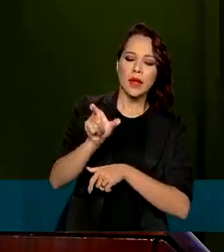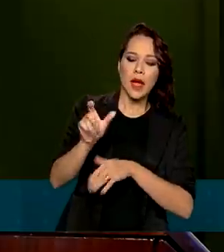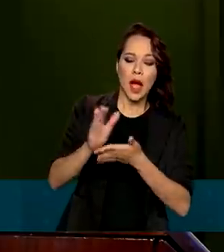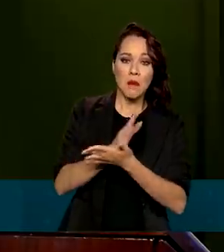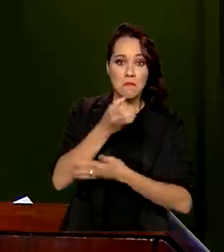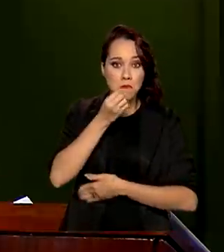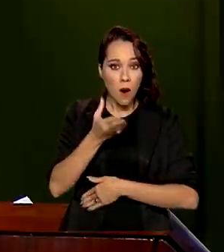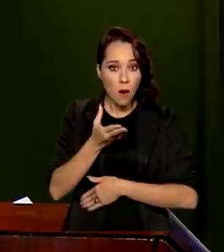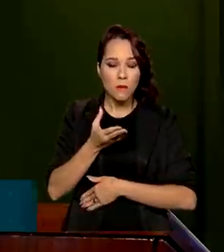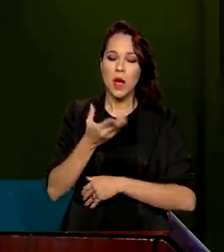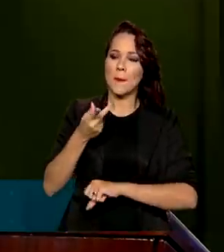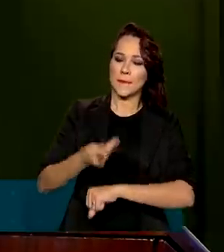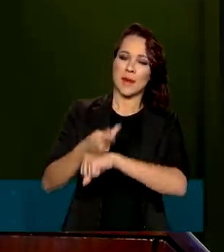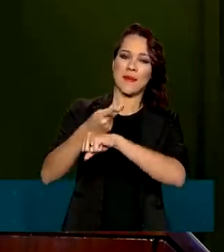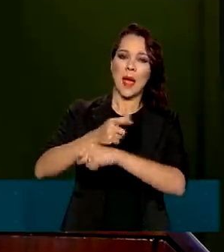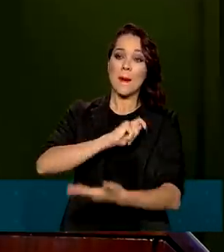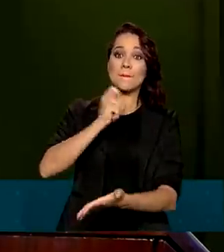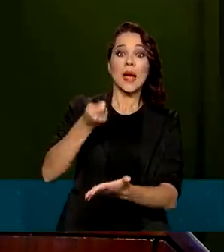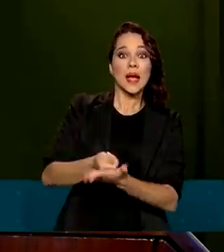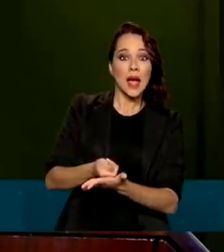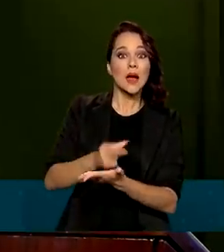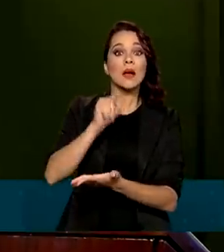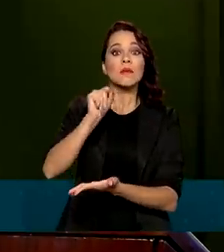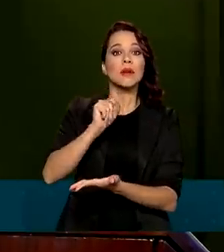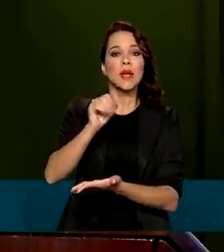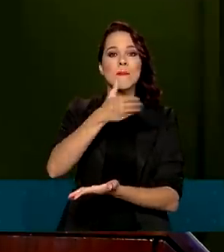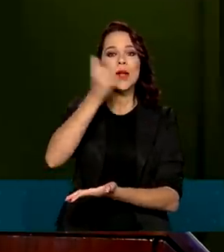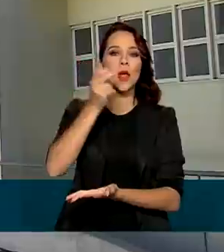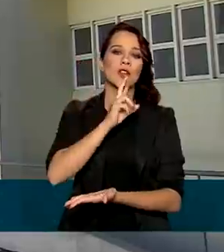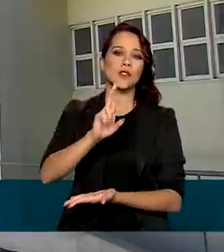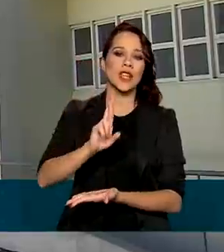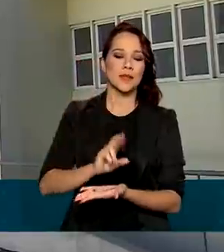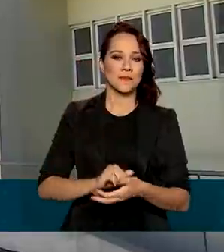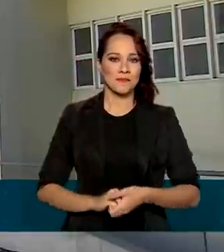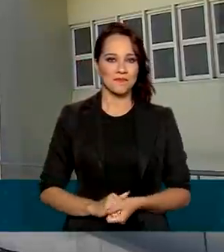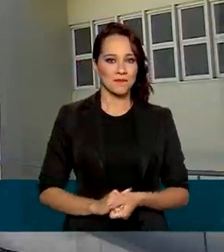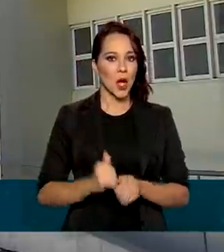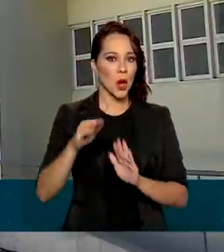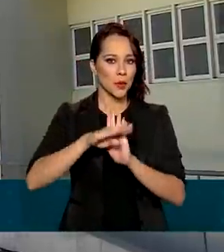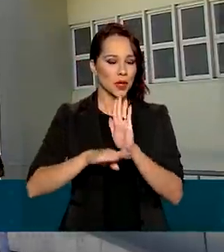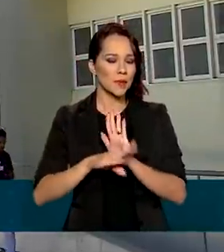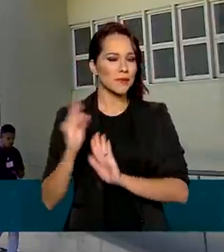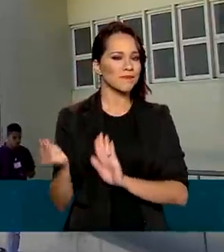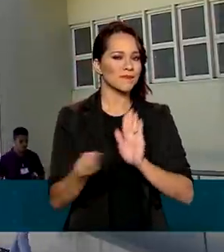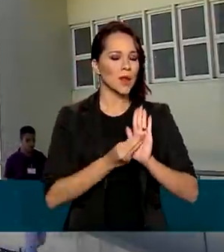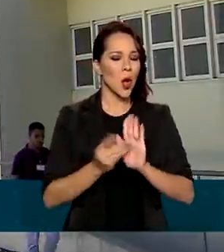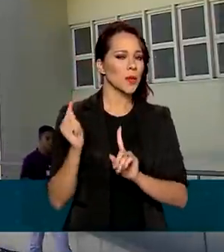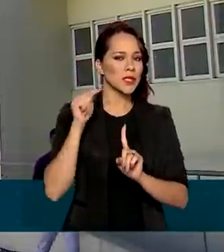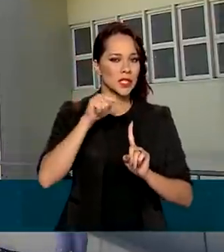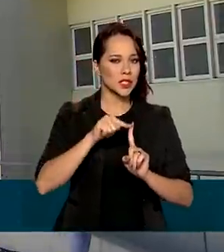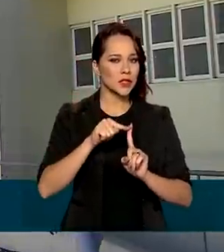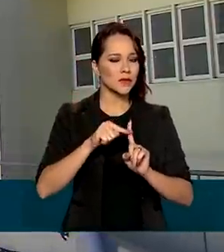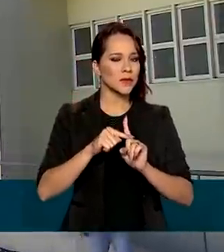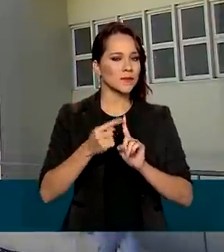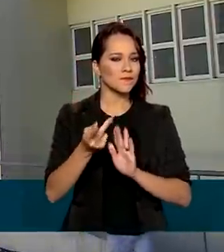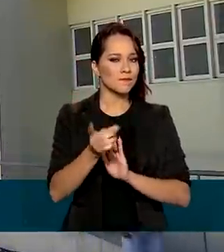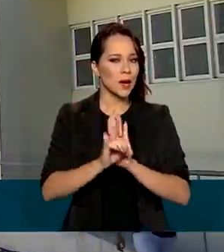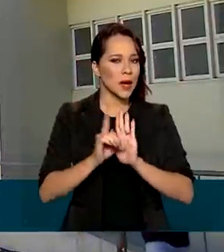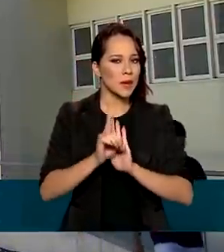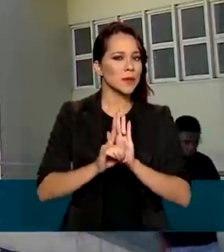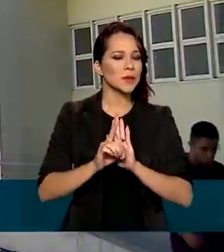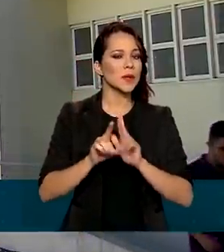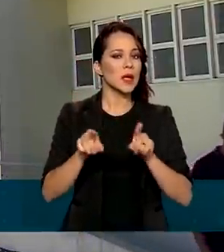boas práticas, pagar porque entrega melhor resultado. O programa estabelece metas, parâmetros e